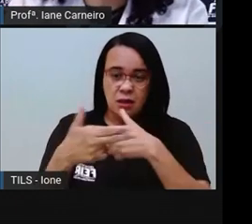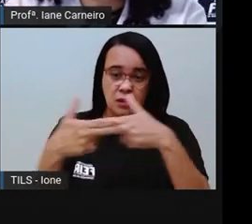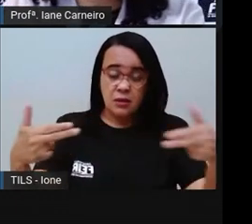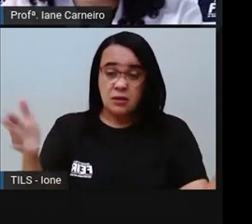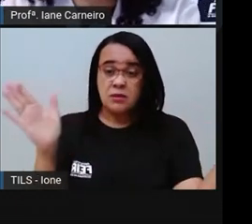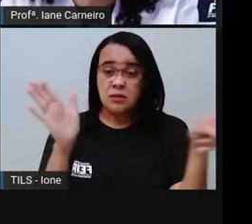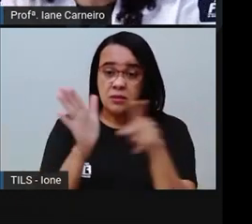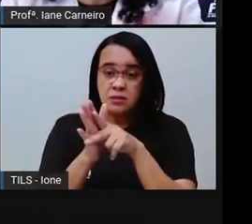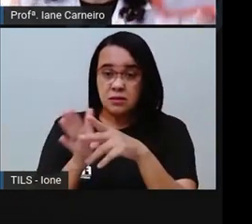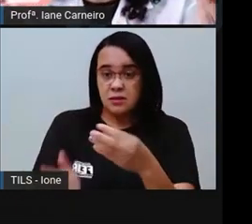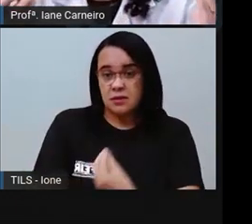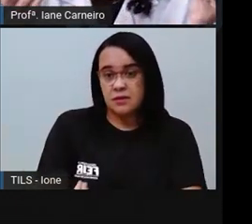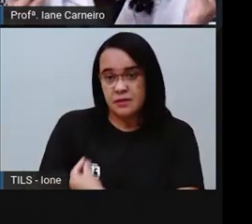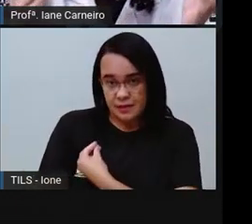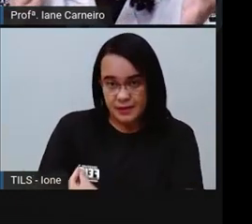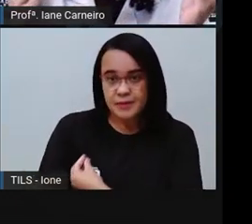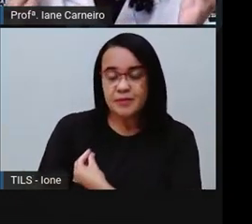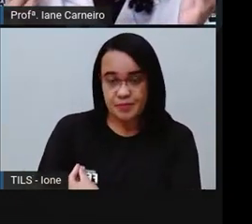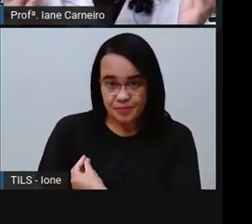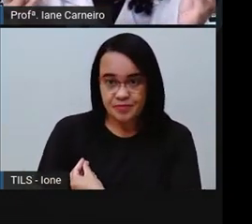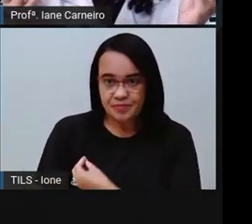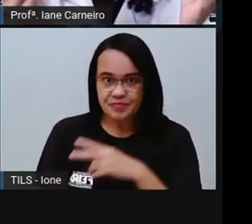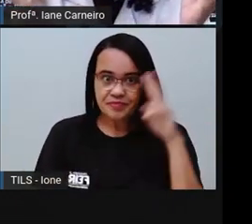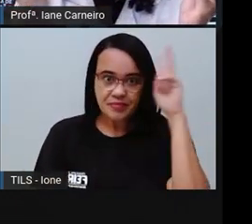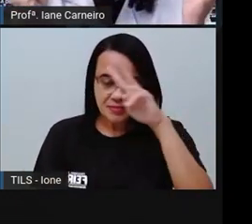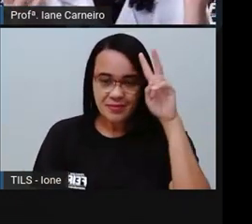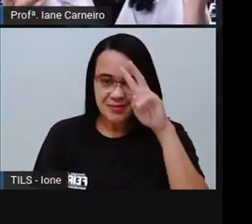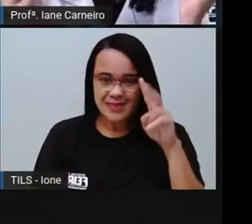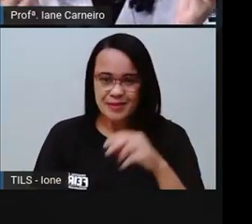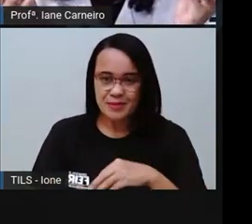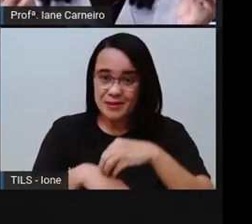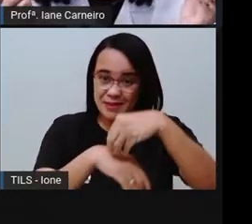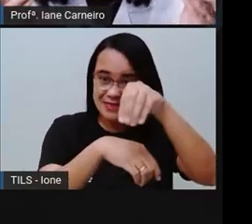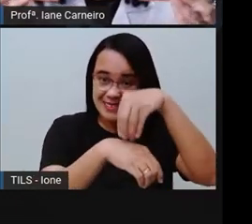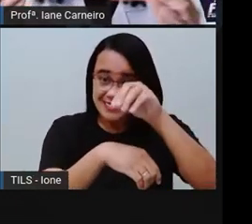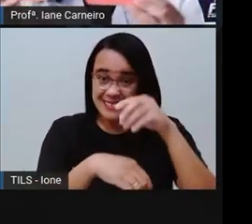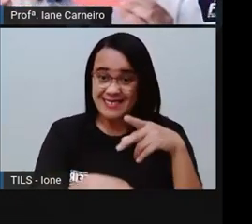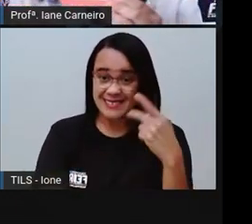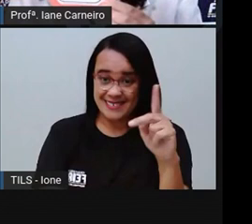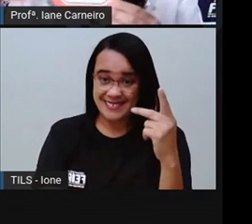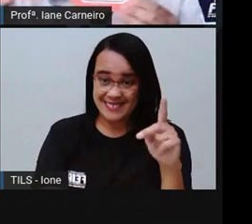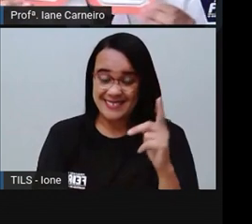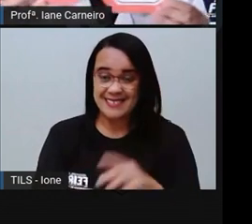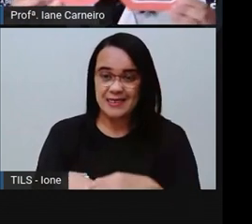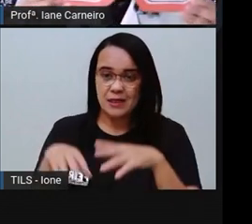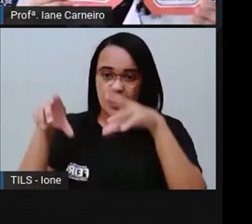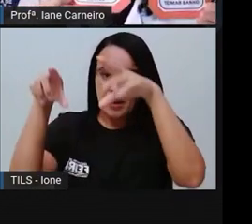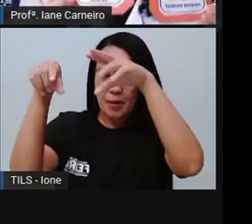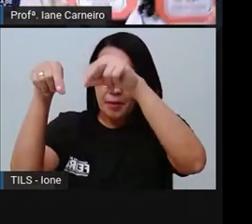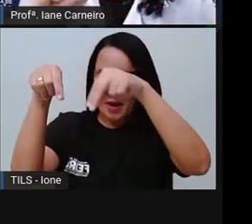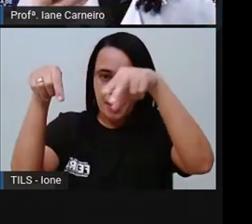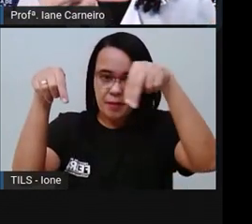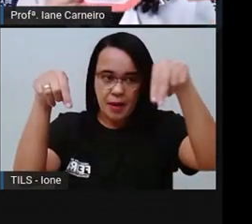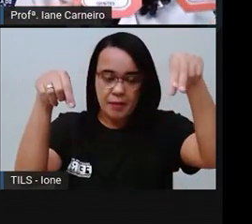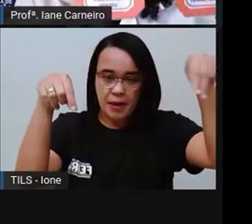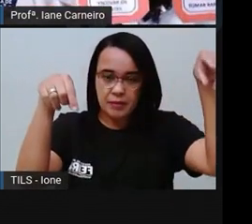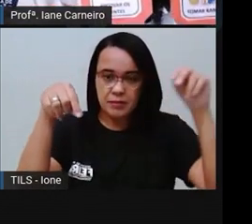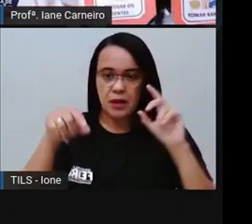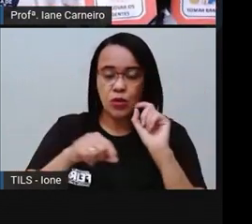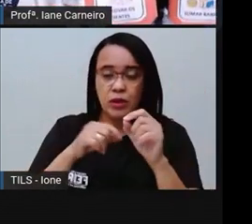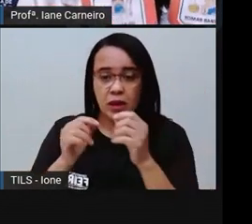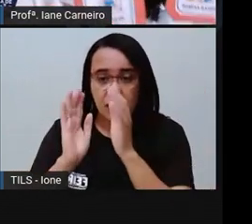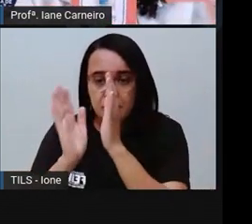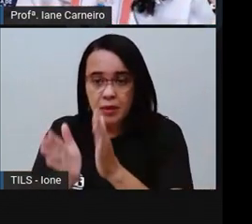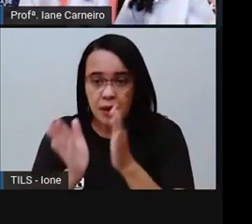na aula que a Pró sugeriu, os cartões, né? Aqui vocês, gente, quando a gente coloca, né? Cada passo da nossa